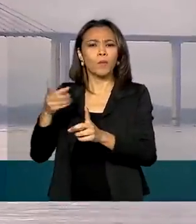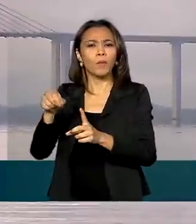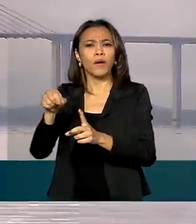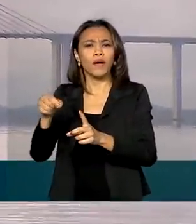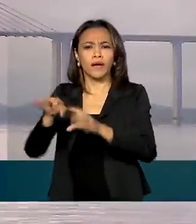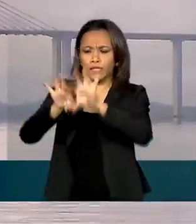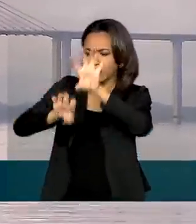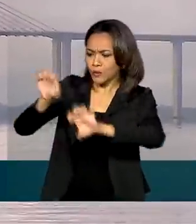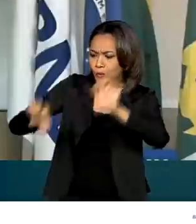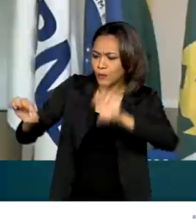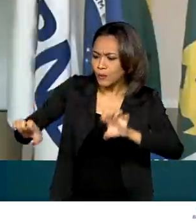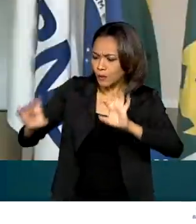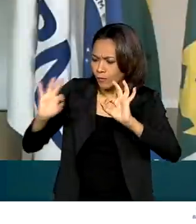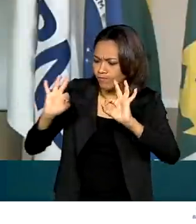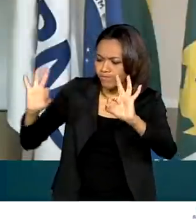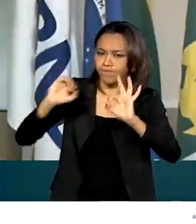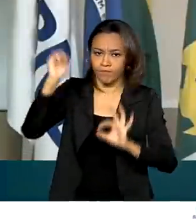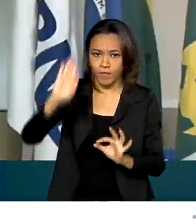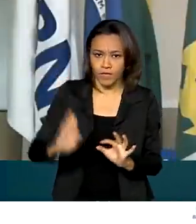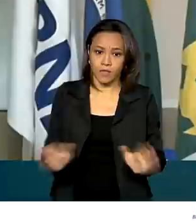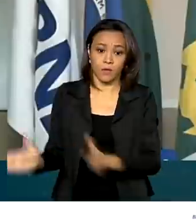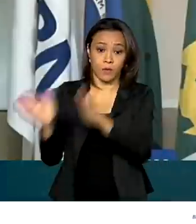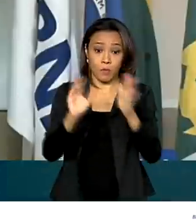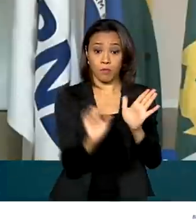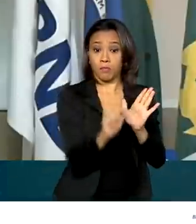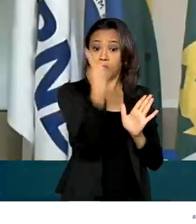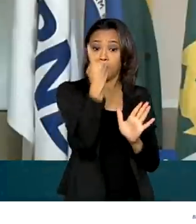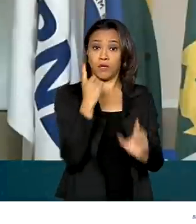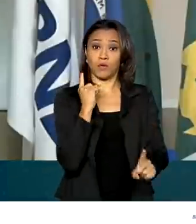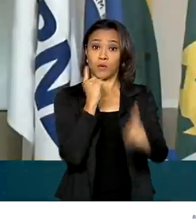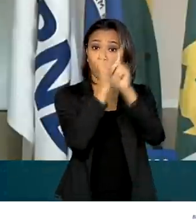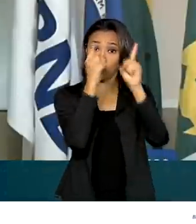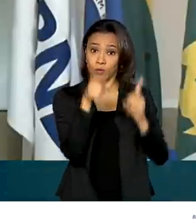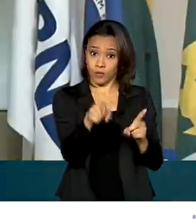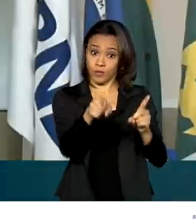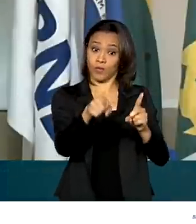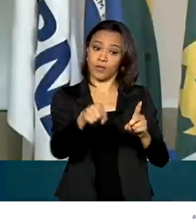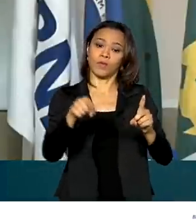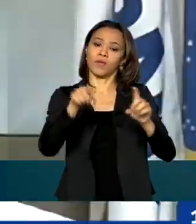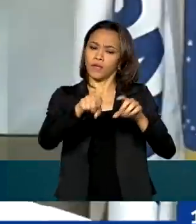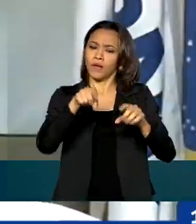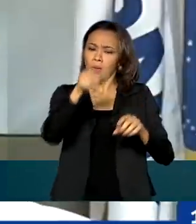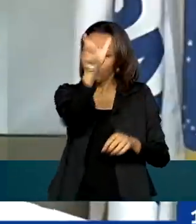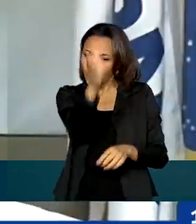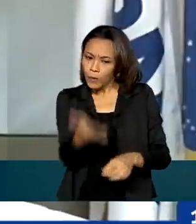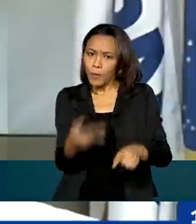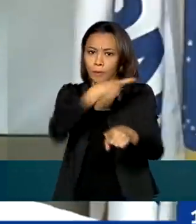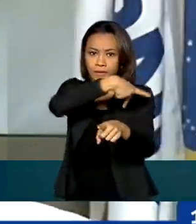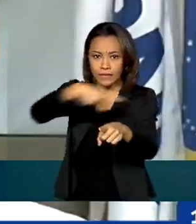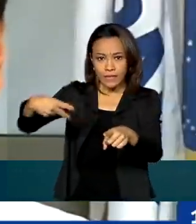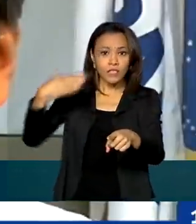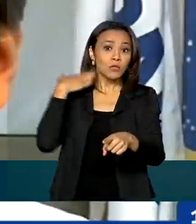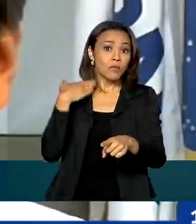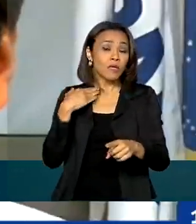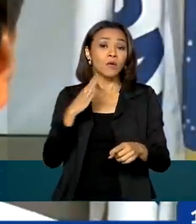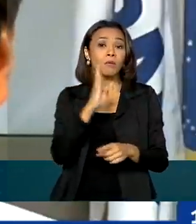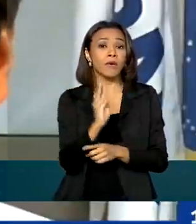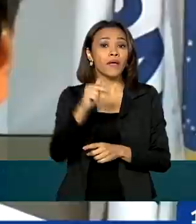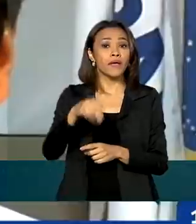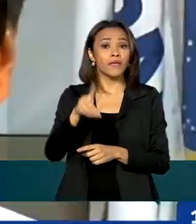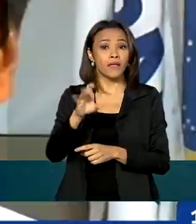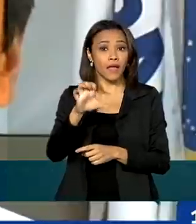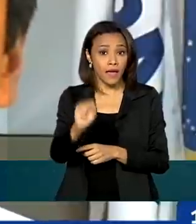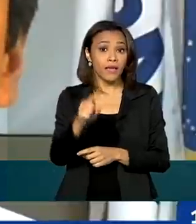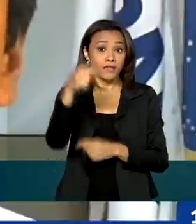sustentável no país. No primeiro dia do evento, o presidente do BNDES destacou a importância do Brasil na